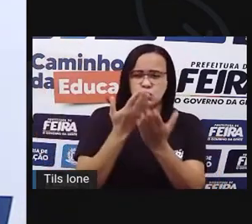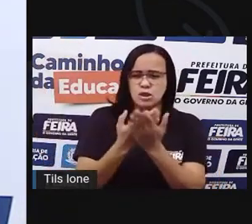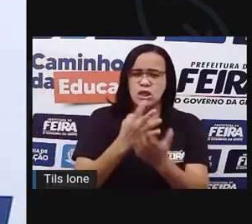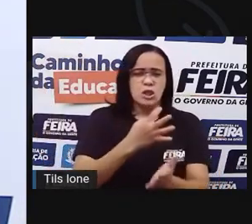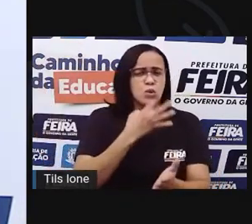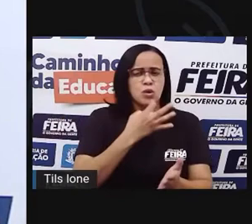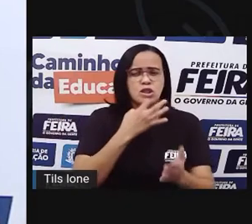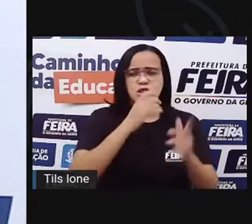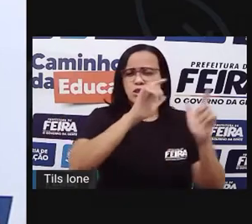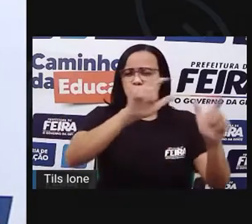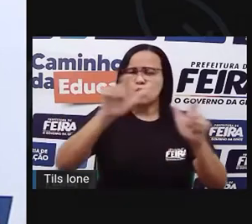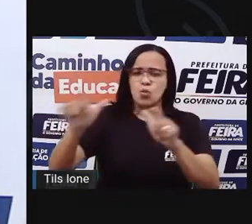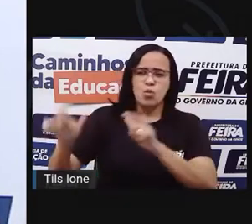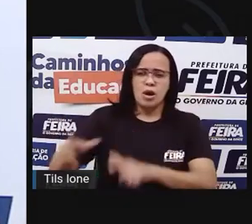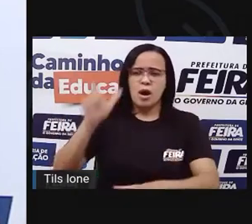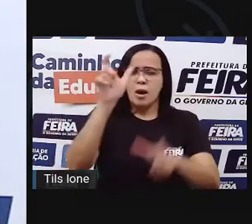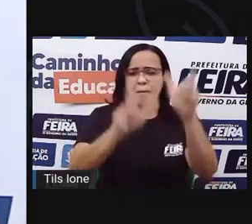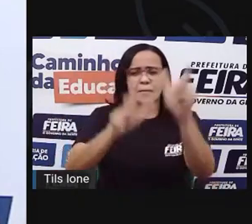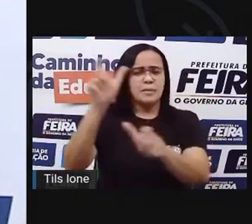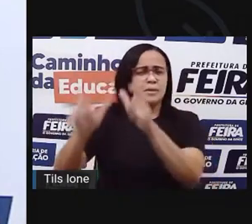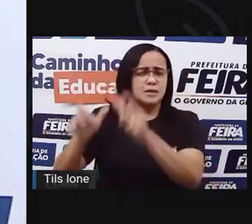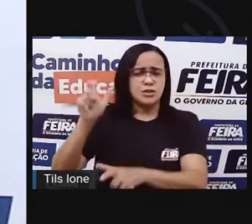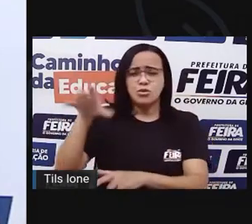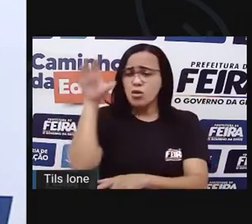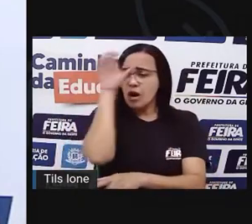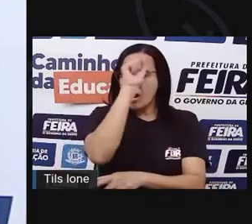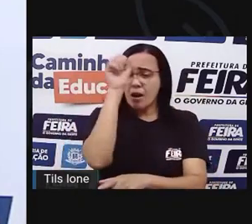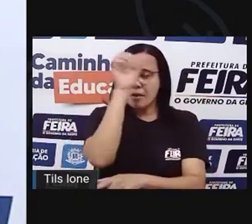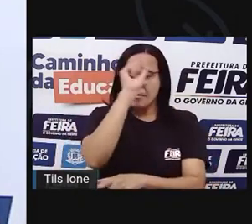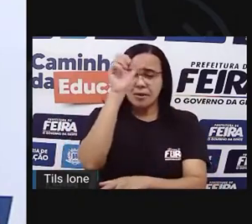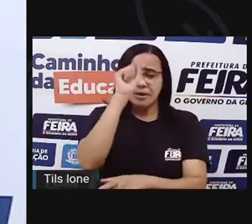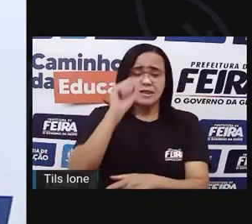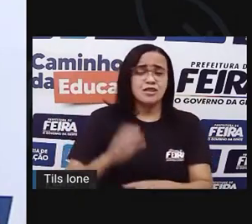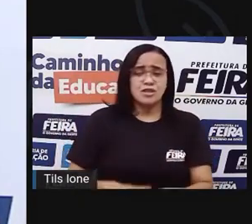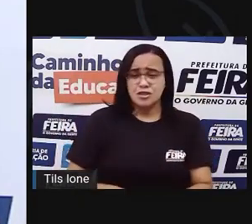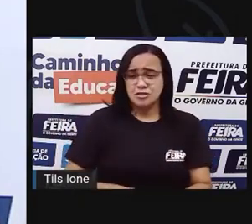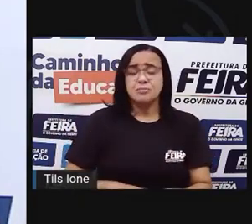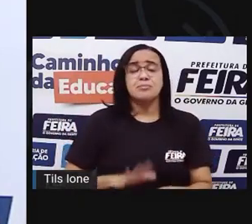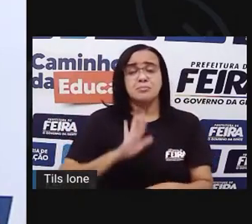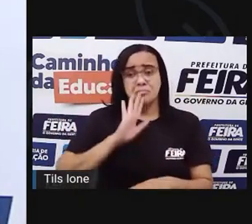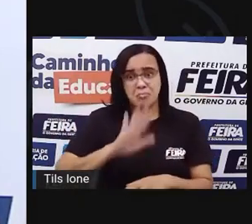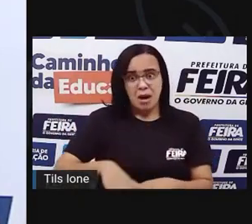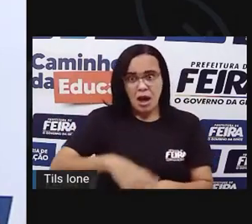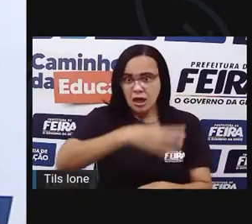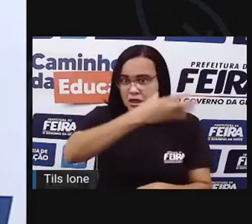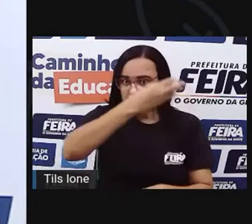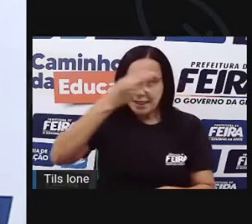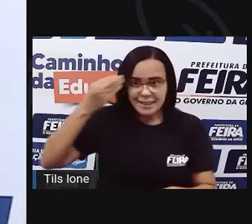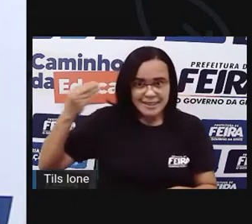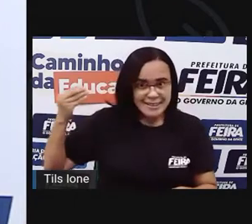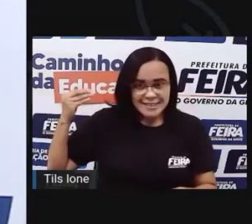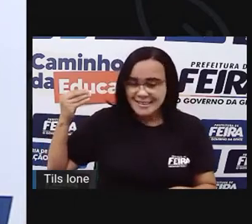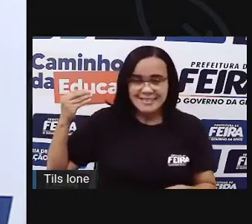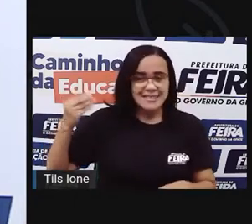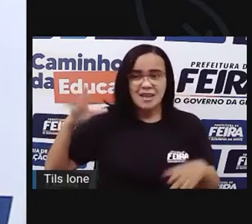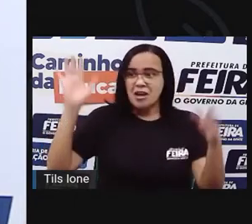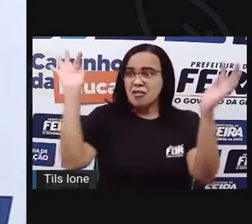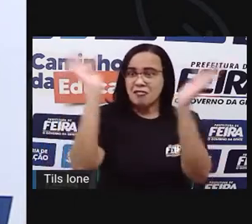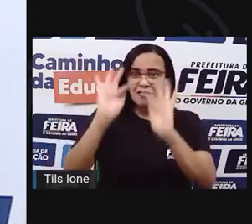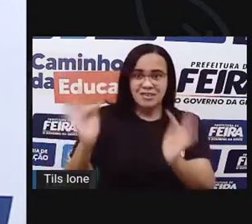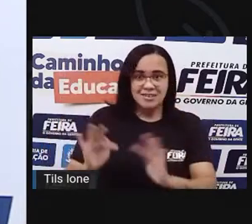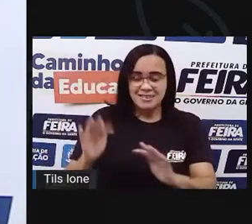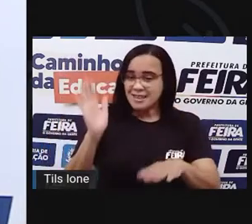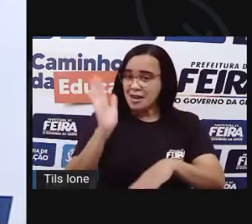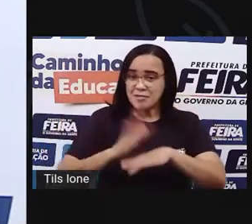Aprendi muitas formas de ser feliz. Mas nunca esqueci da mais genuína felicidade